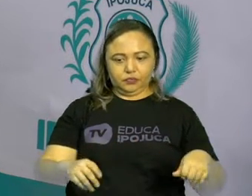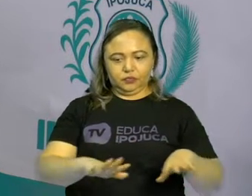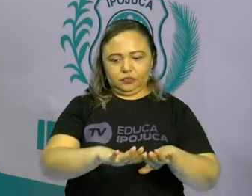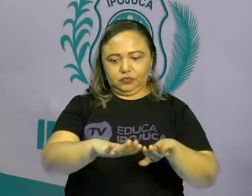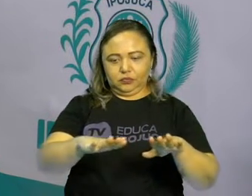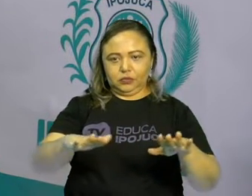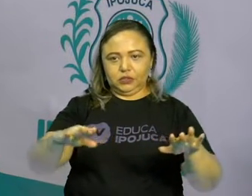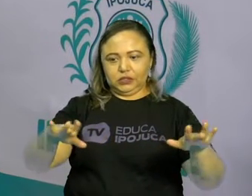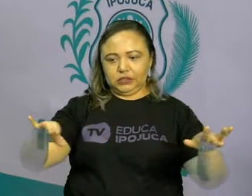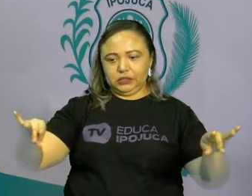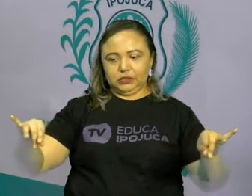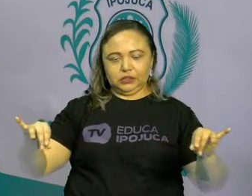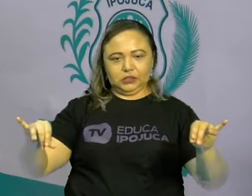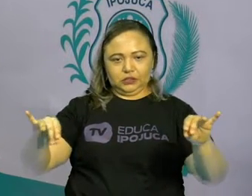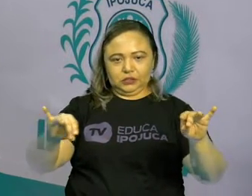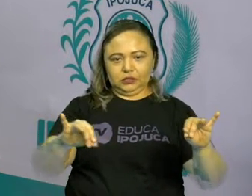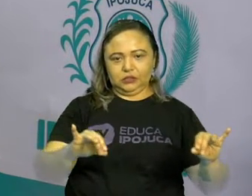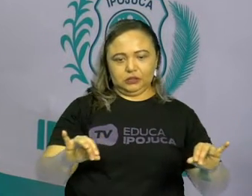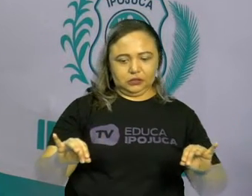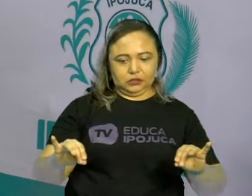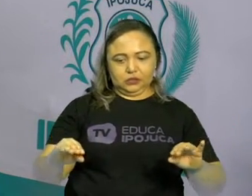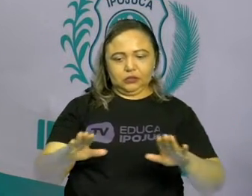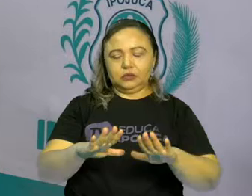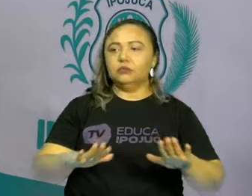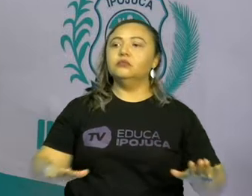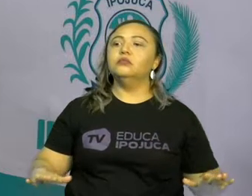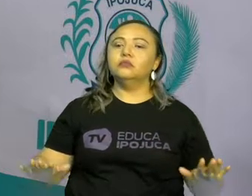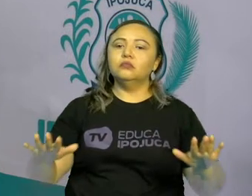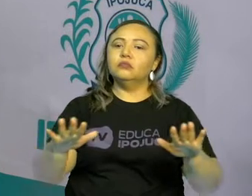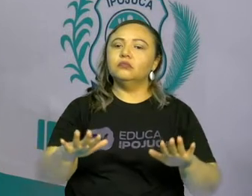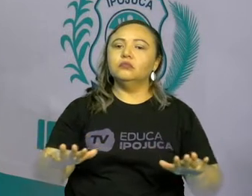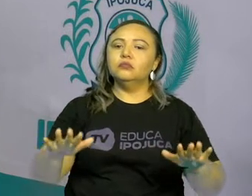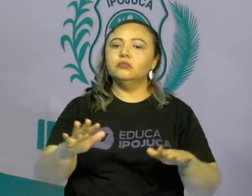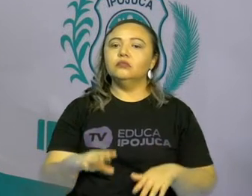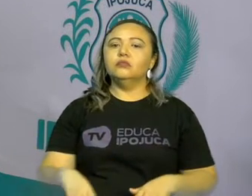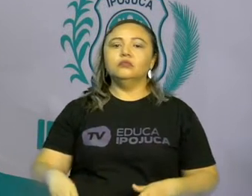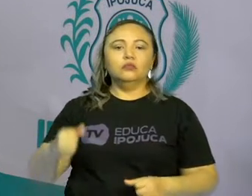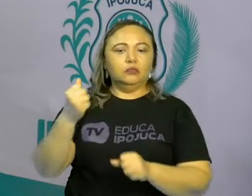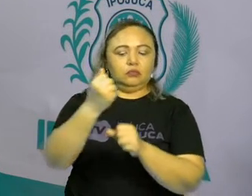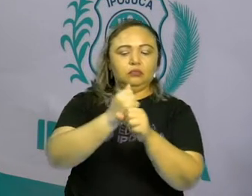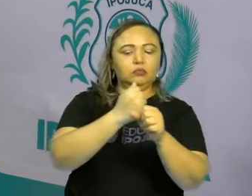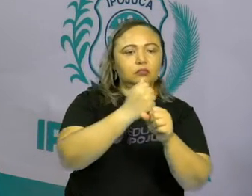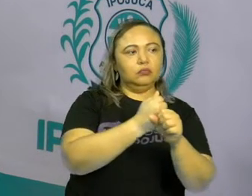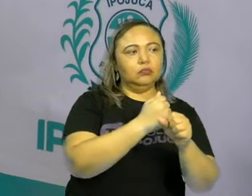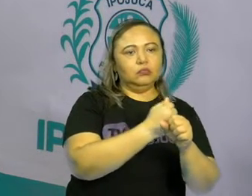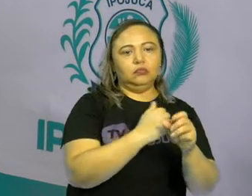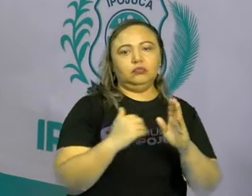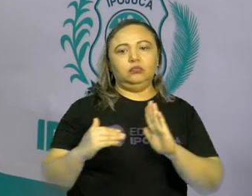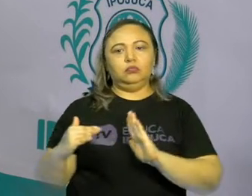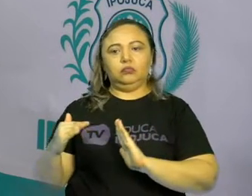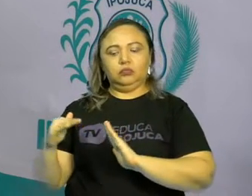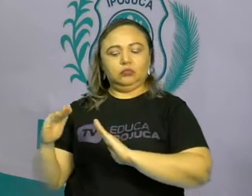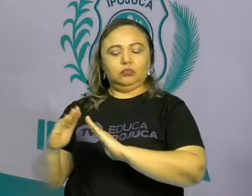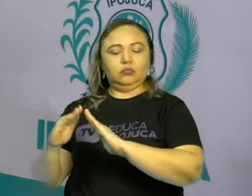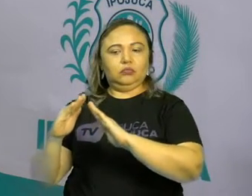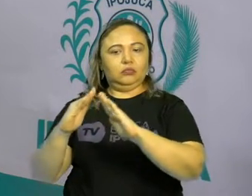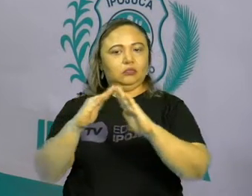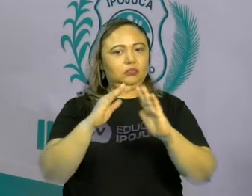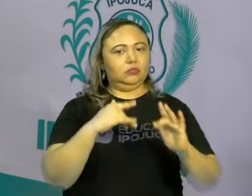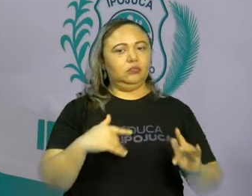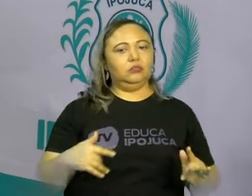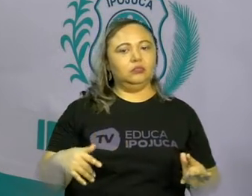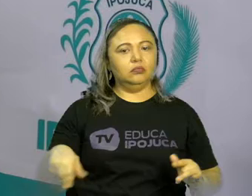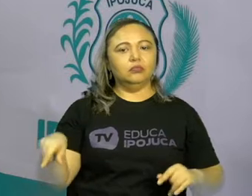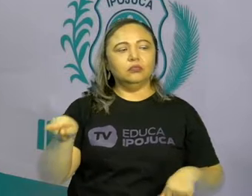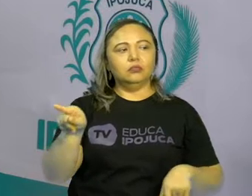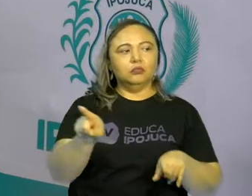ambiente terrestre para poder construirmos o nosso lar, as nossas residências